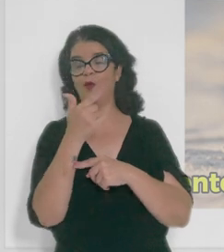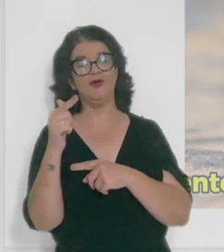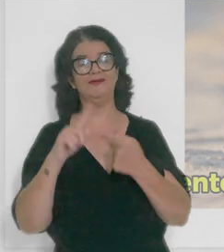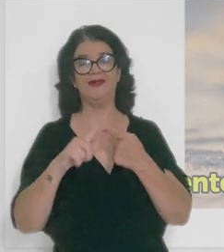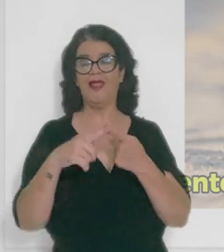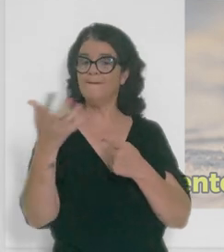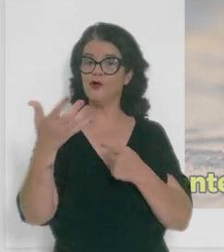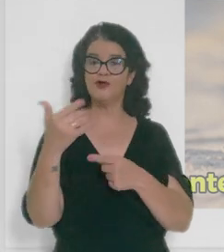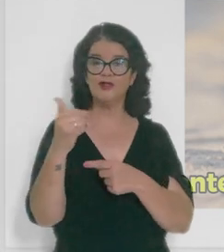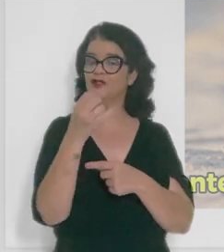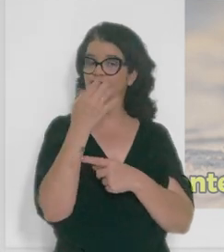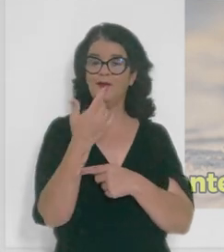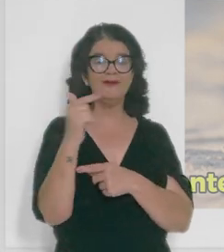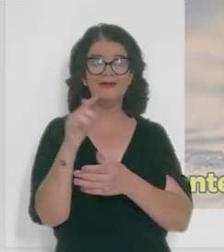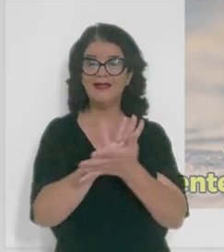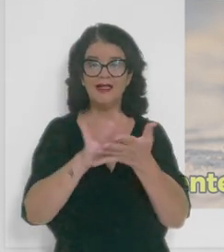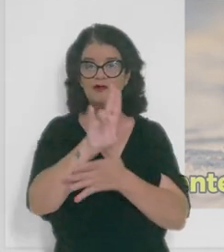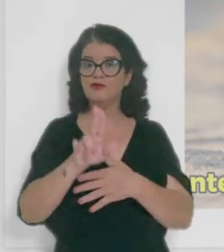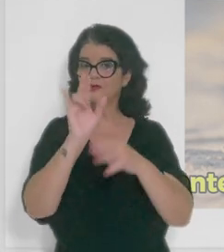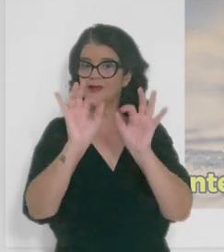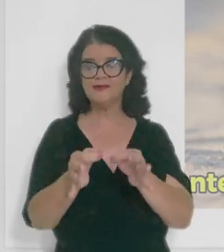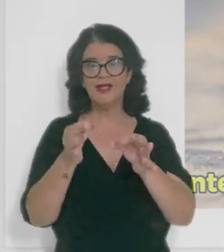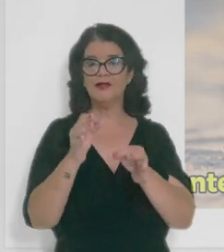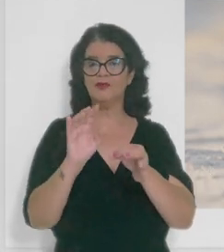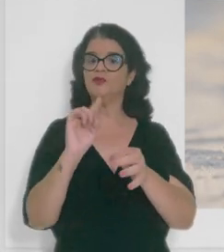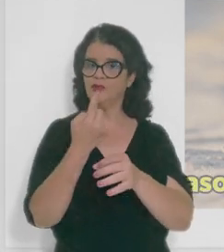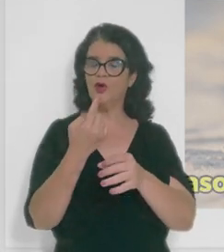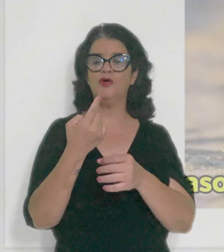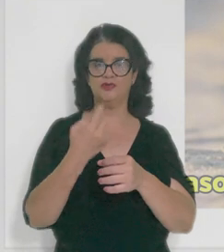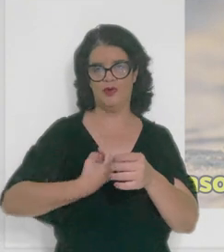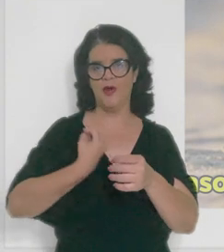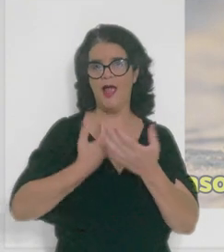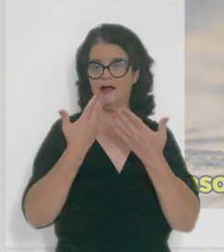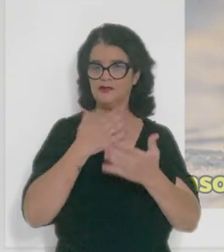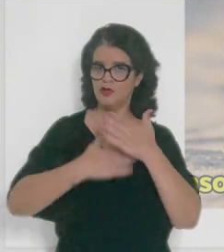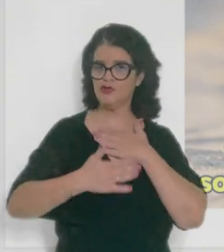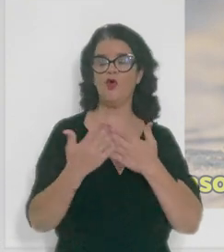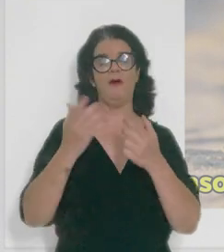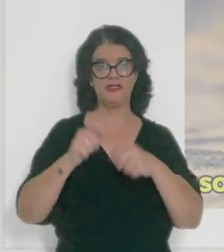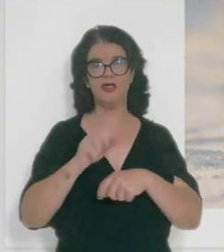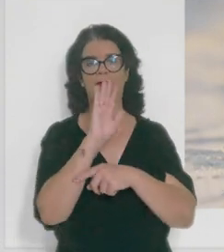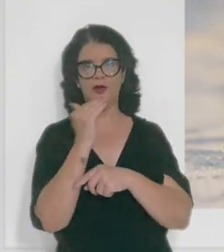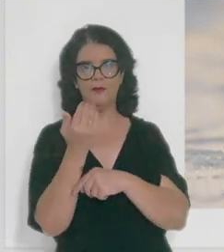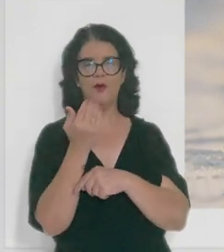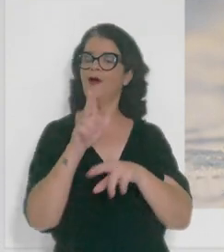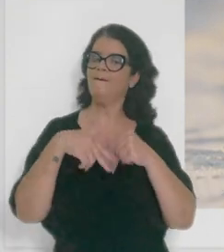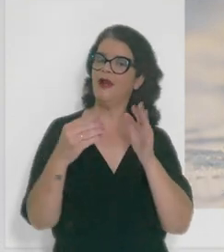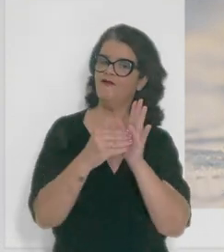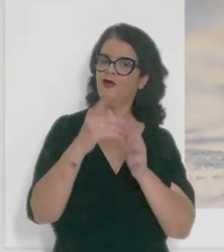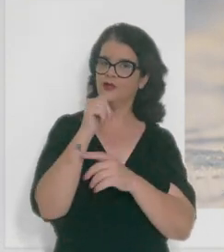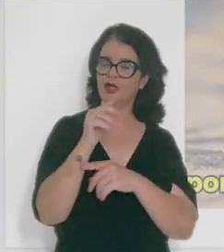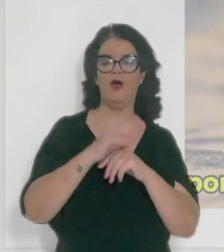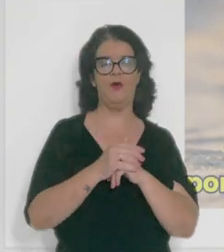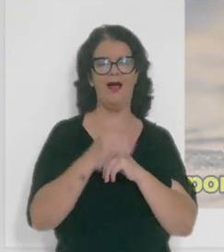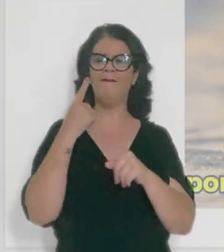tem produção de energia boa, a gente não tem nada funcionando direito no nosso caso, no caso do nosso corpo, e a gente pode morrer pela falta de